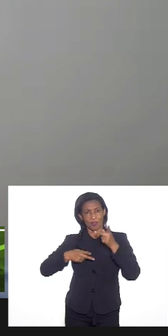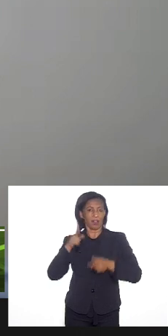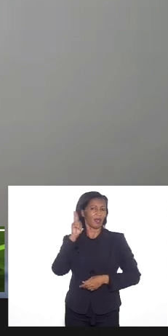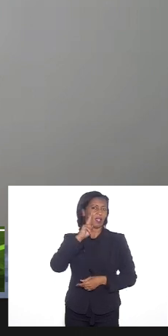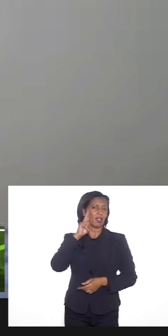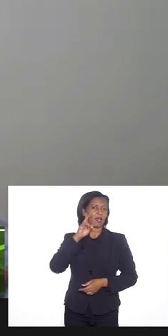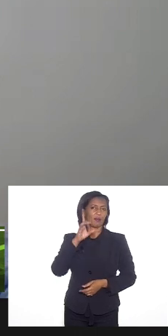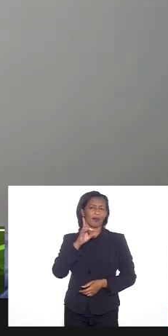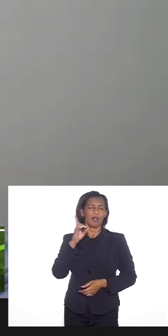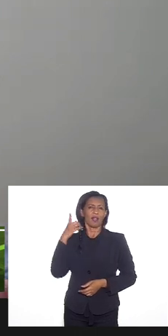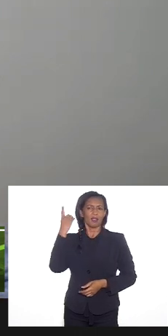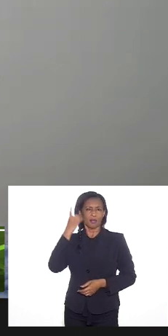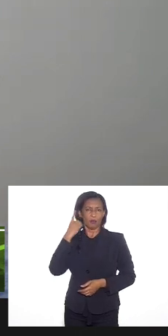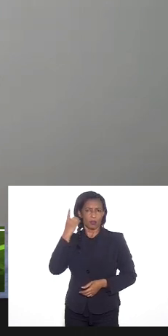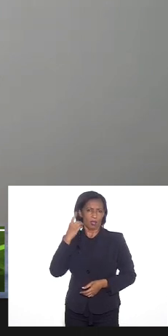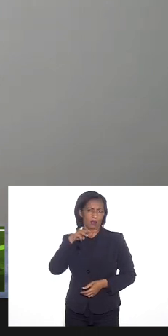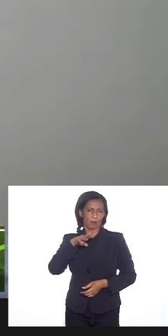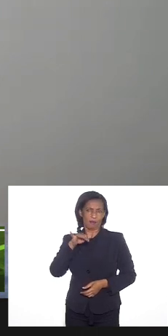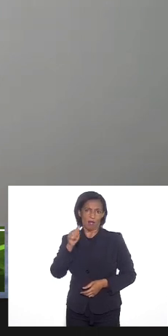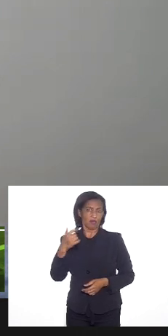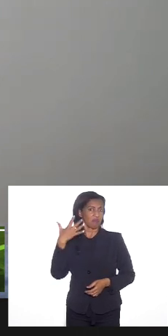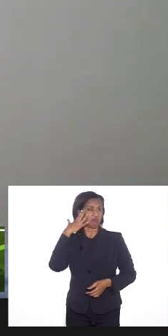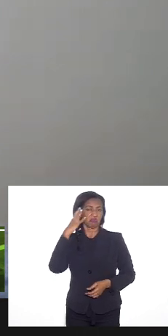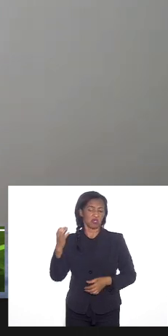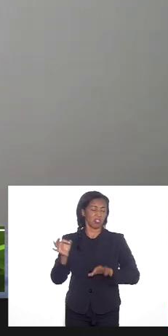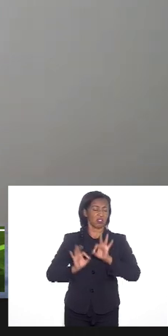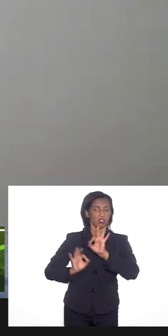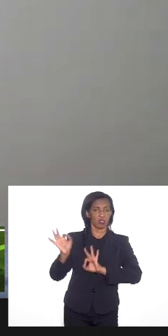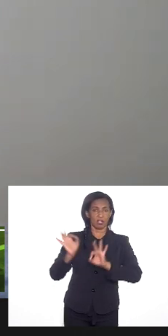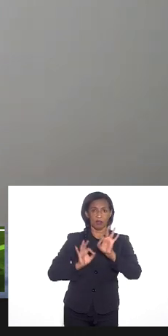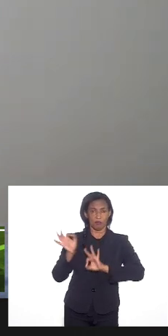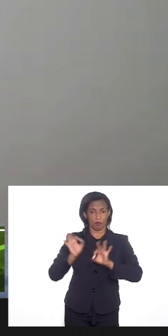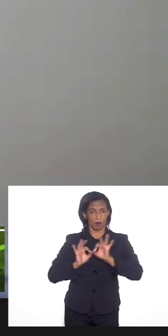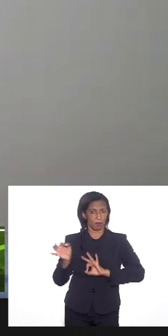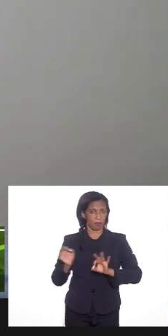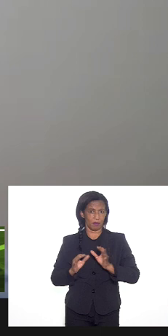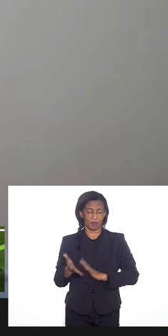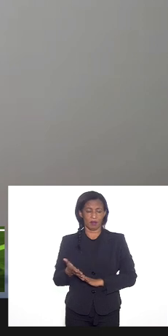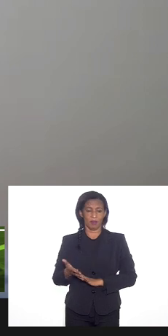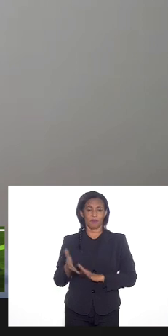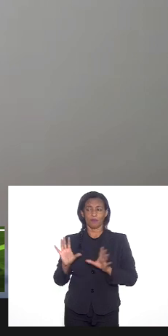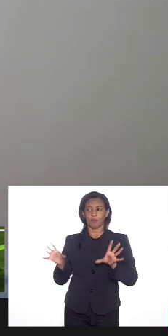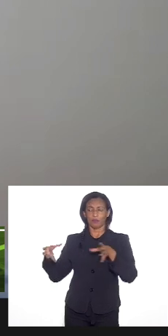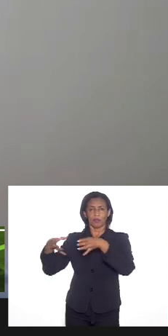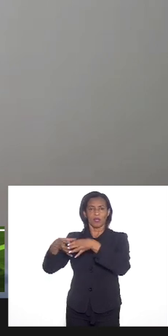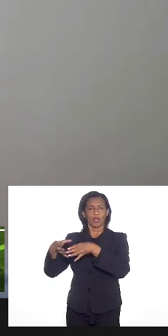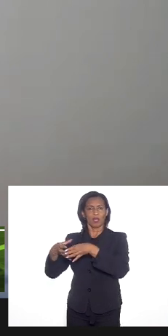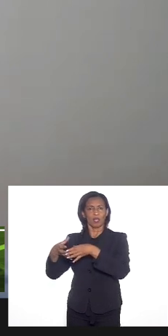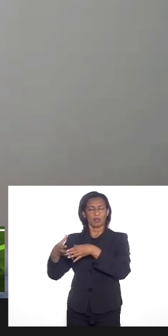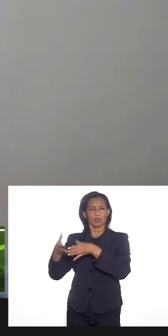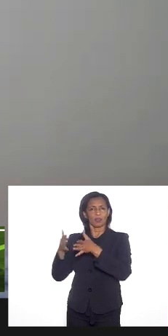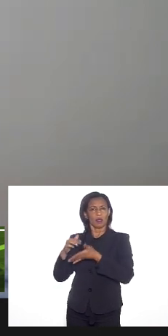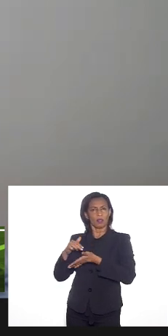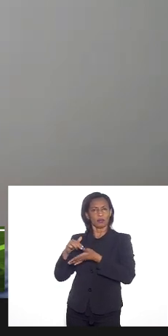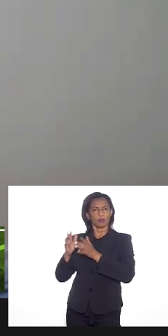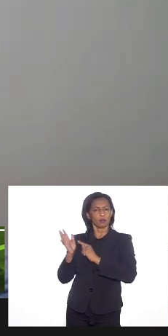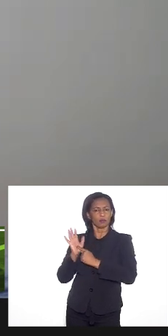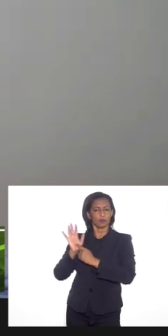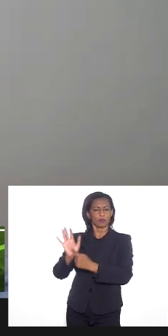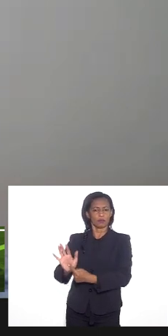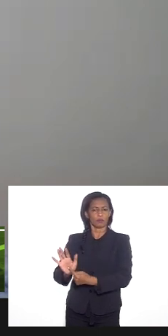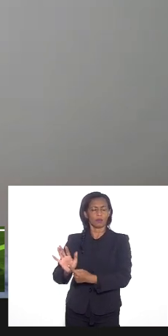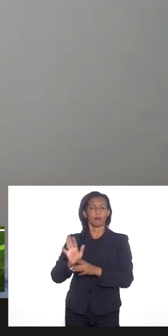deputada Marta Valls que eu não sei ainda de que forma que nós estamos aí no campo das produções simbólicas no campo das representações mas é muito importante